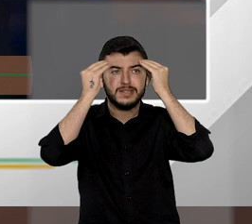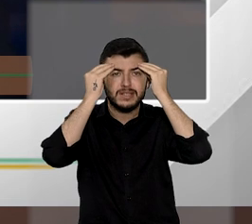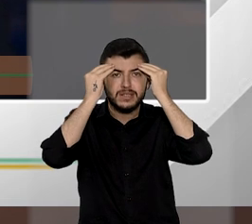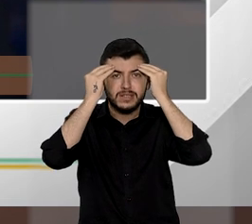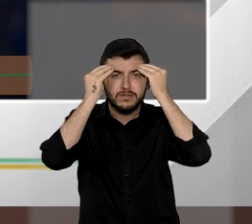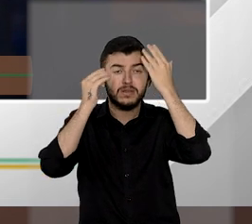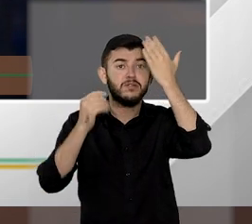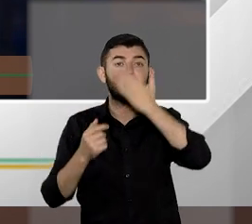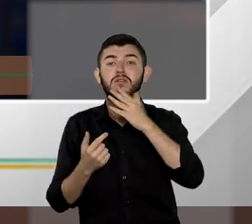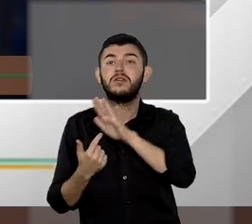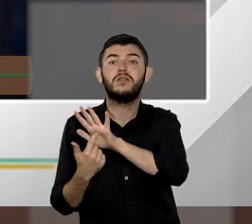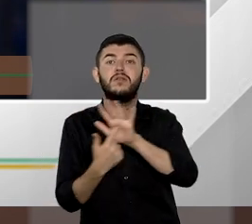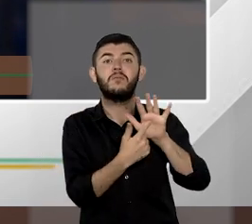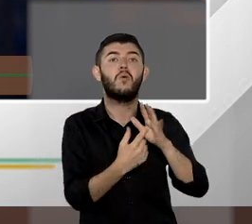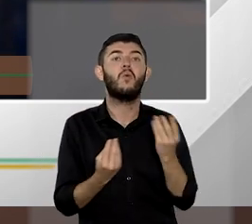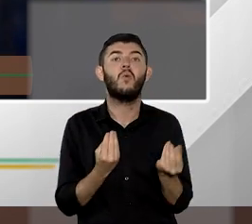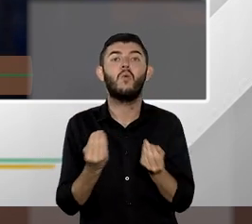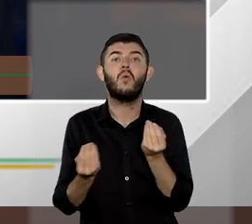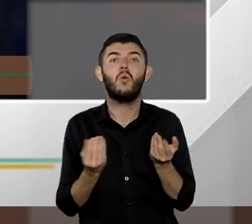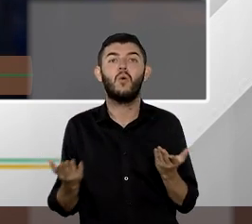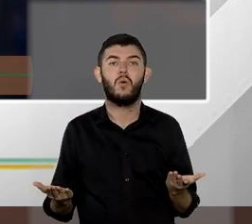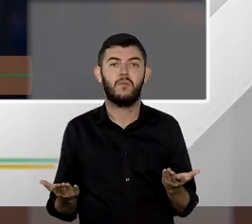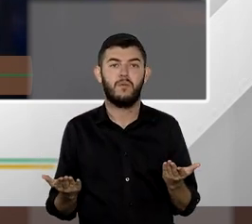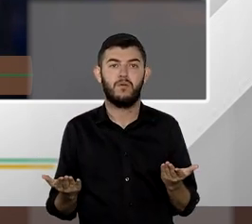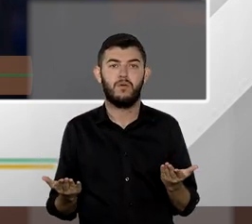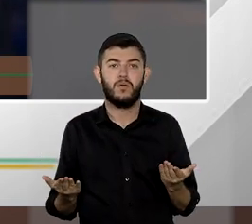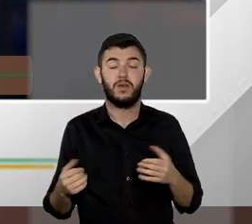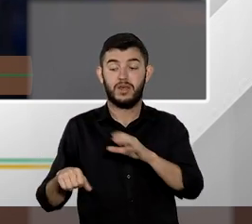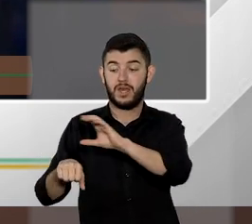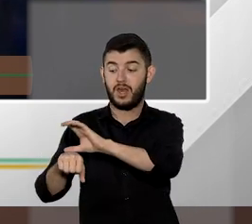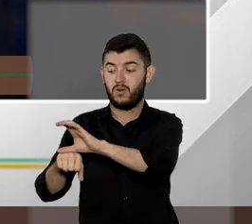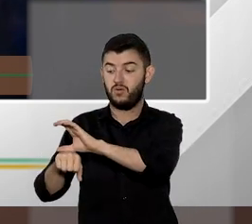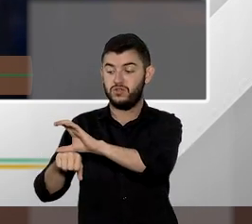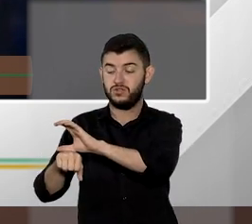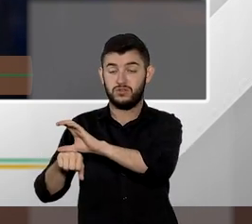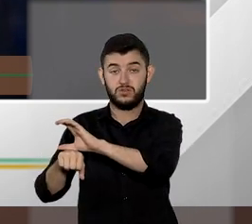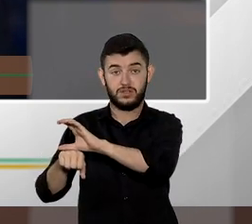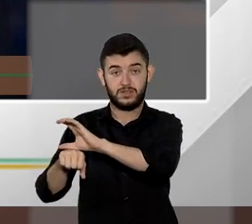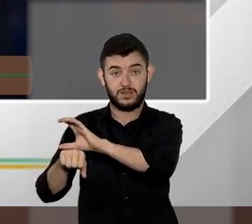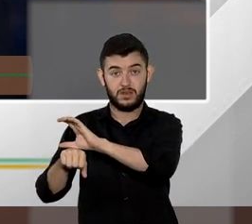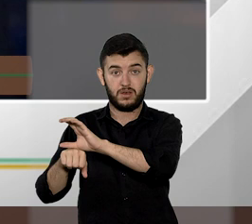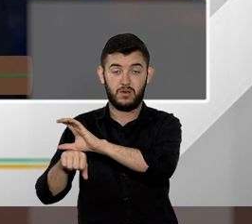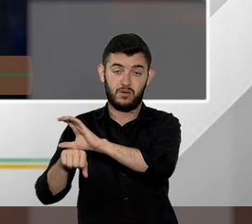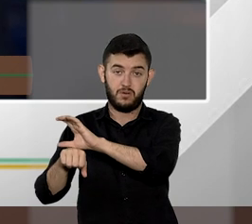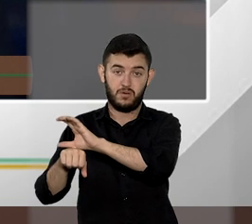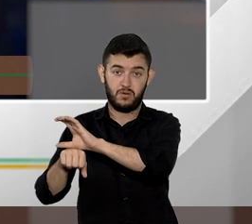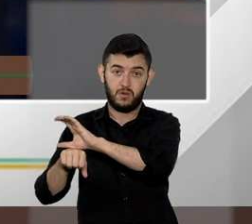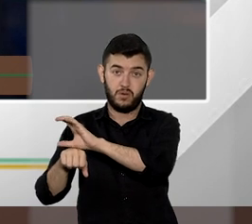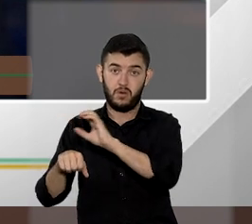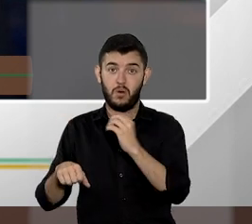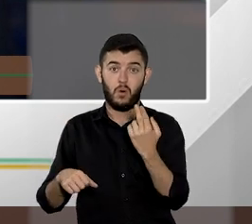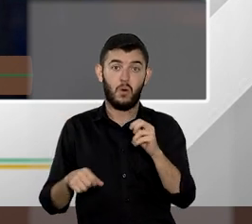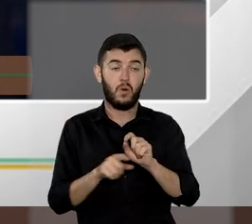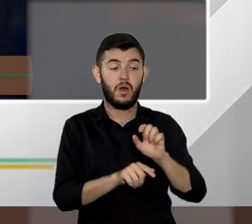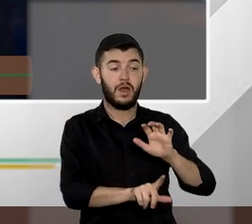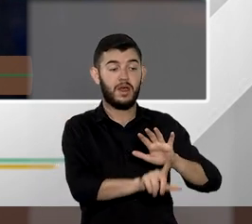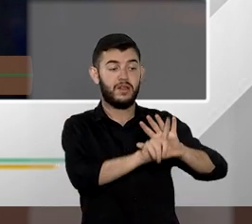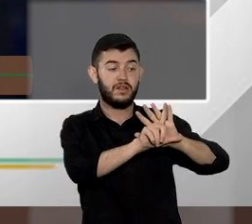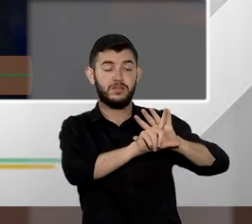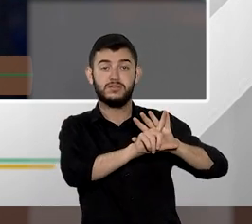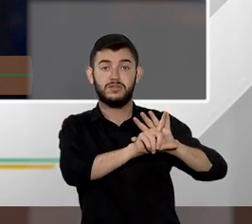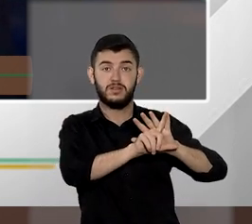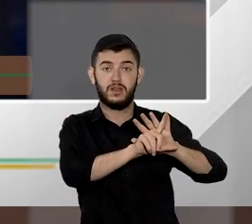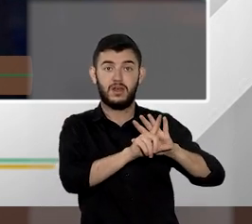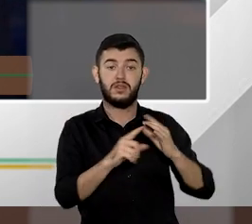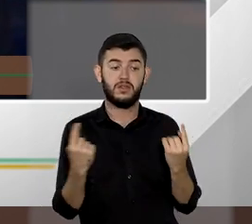aquilo que o constituinte derivado o legislador constituinte derivado pretendeu com essa com